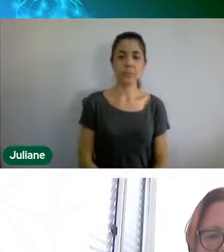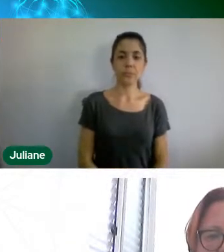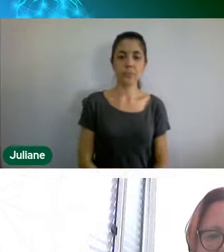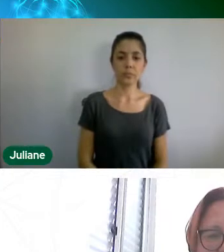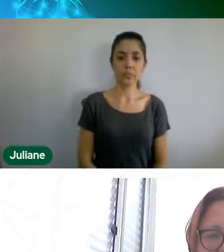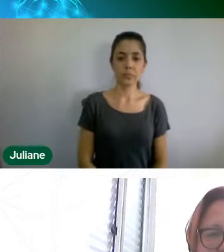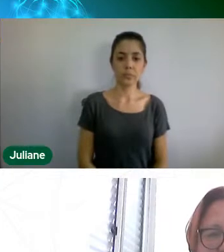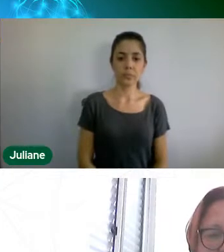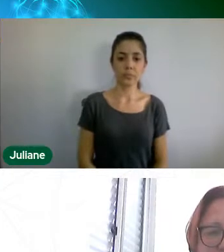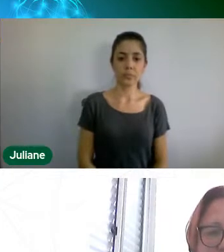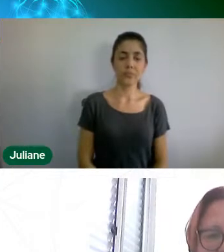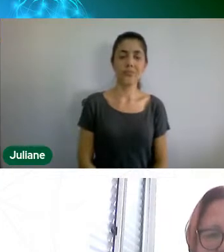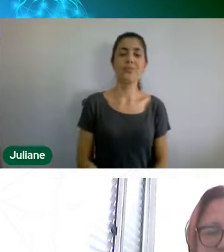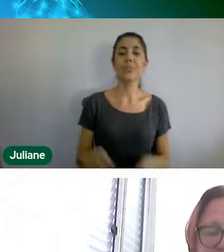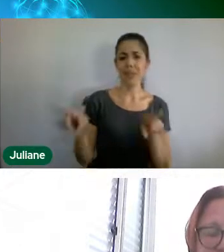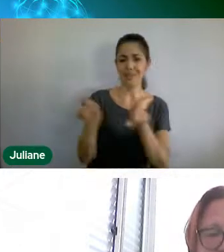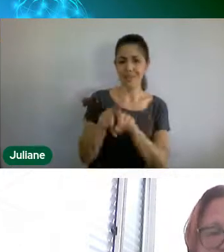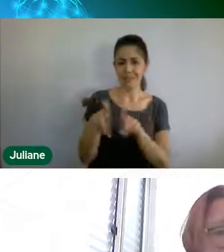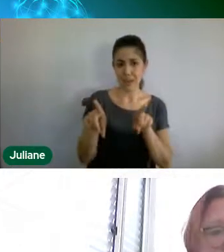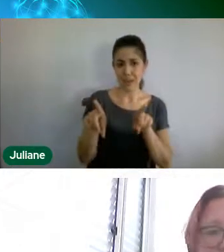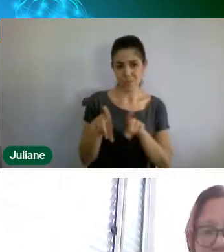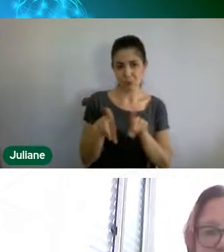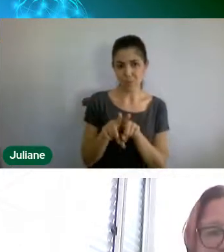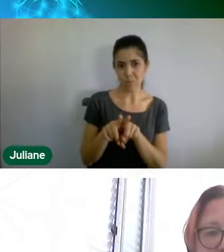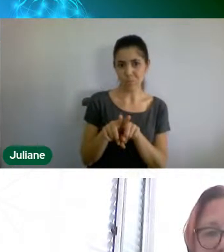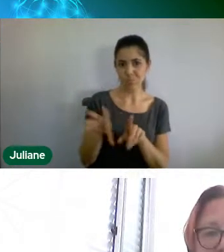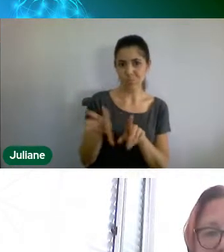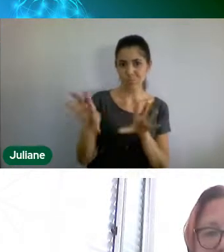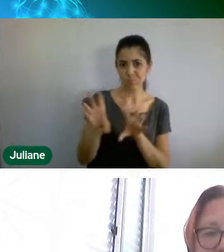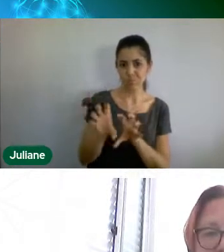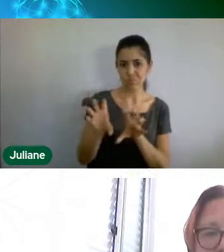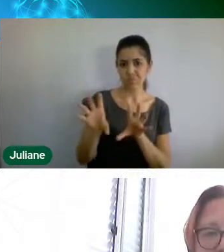cortou para mim também a fala da Daya, é, eu também,